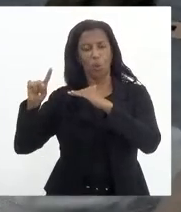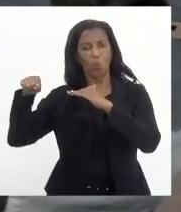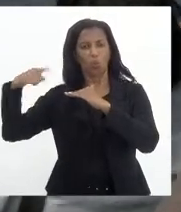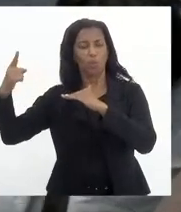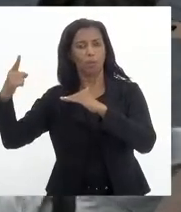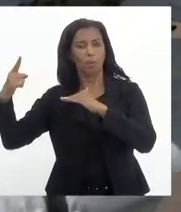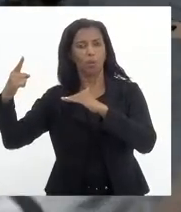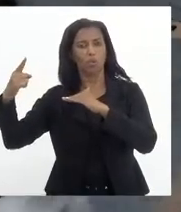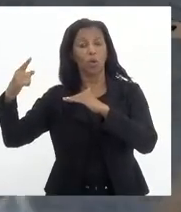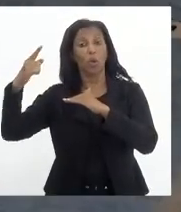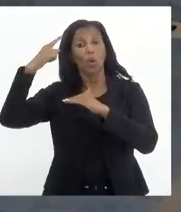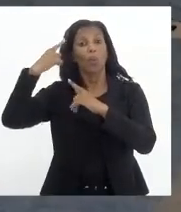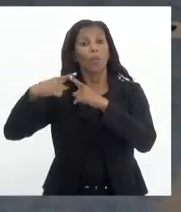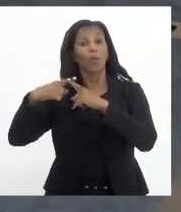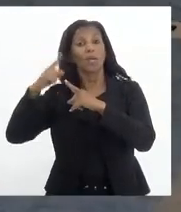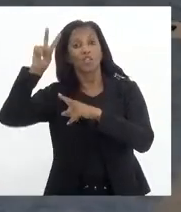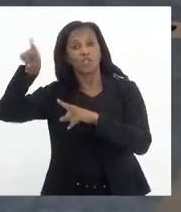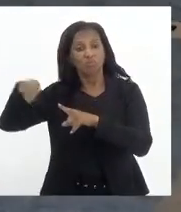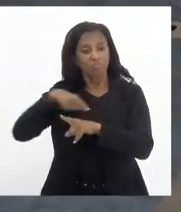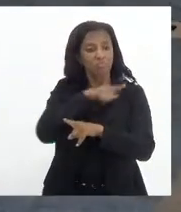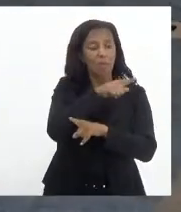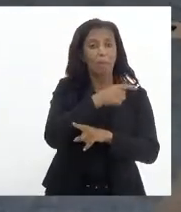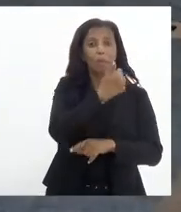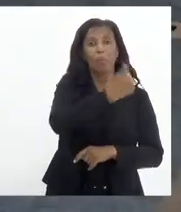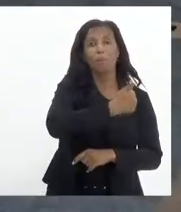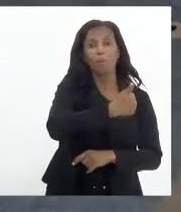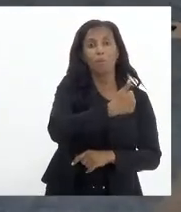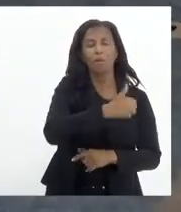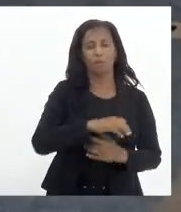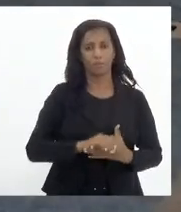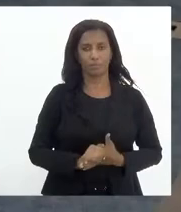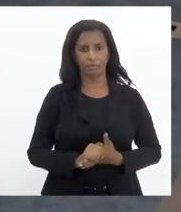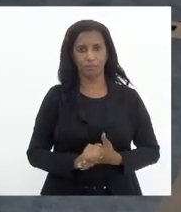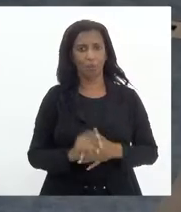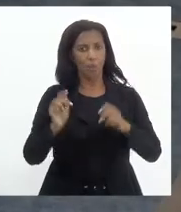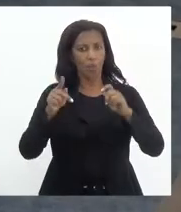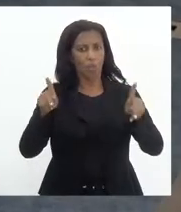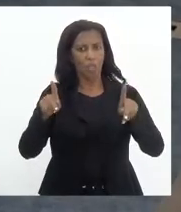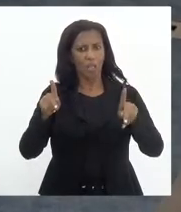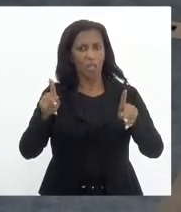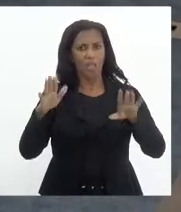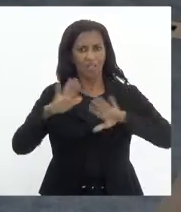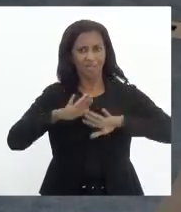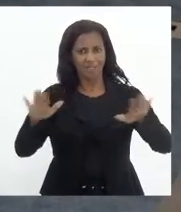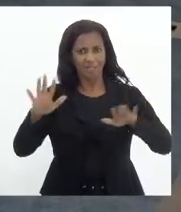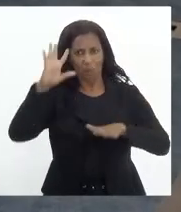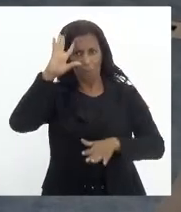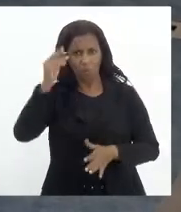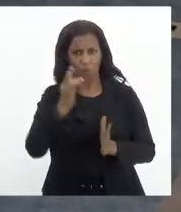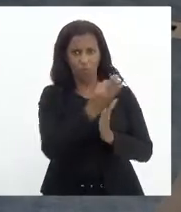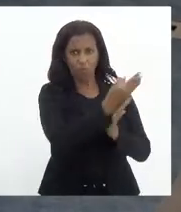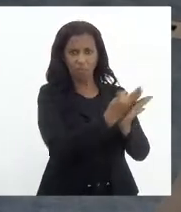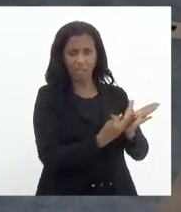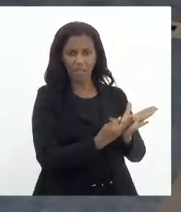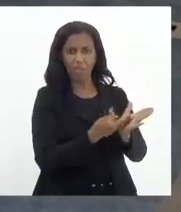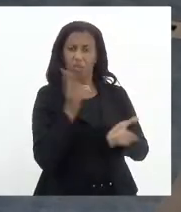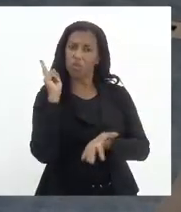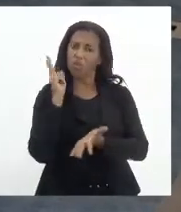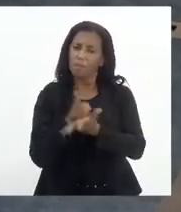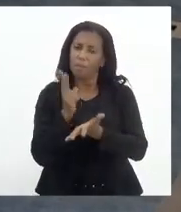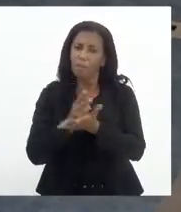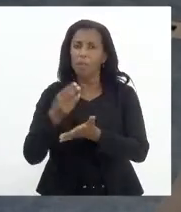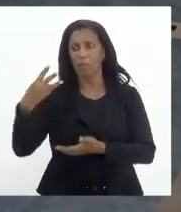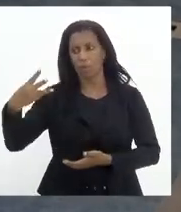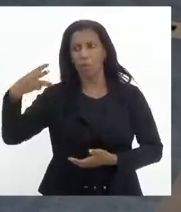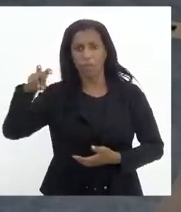faz a menção para o primeiro concurso, que é o que o deu todo o problema. Então, isso mata a redação, que mata por completo. A gente mantém a lógica dos